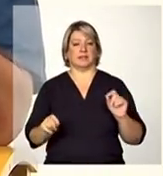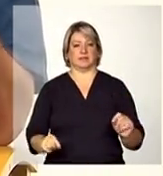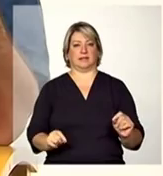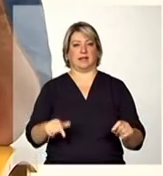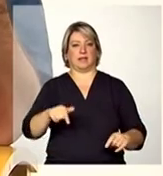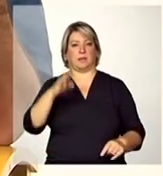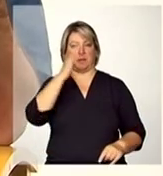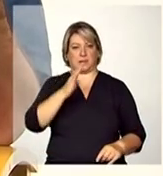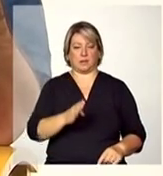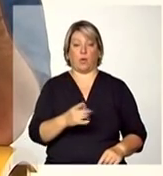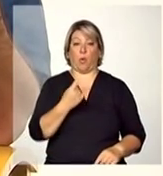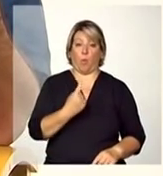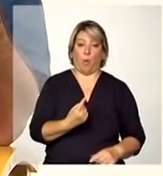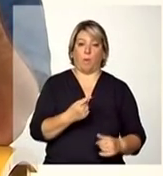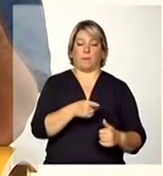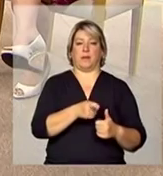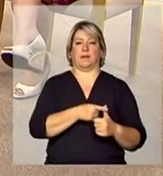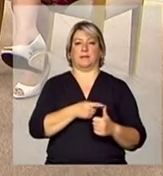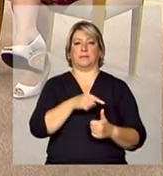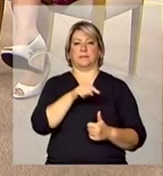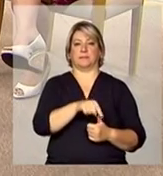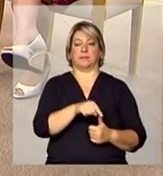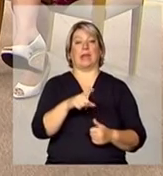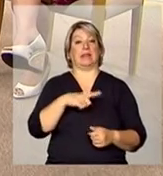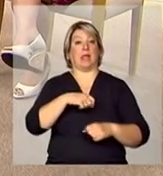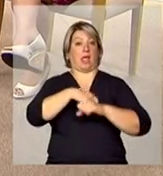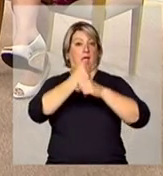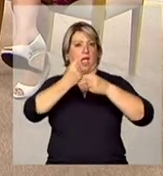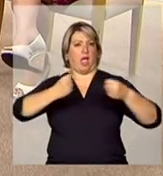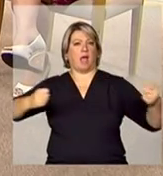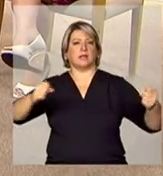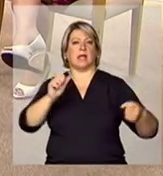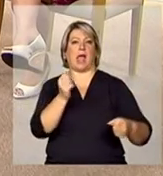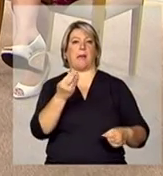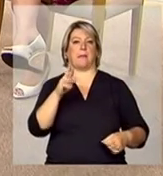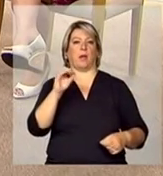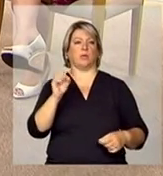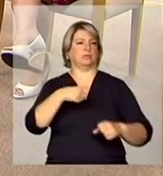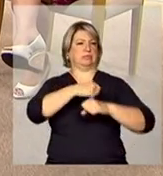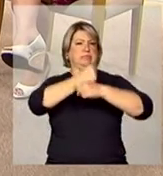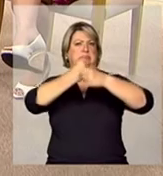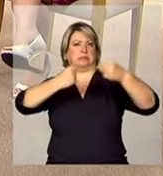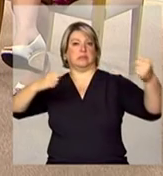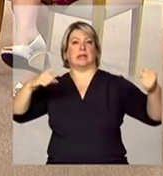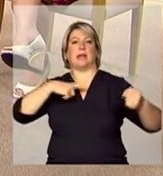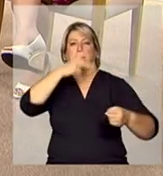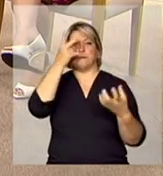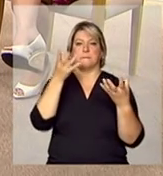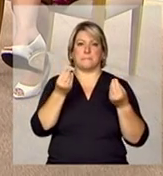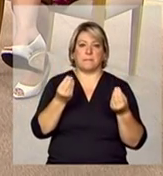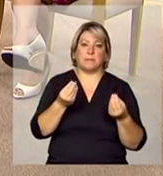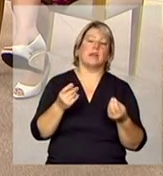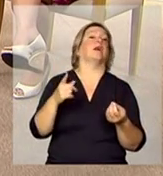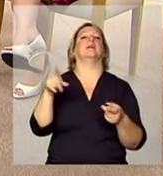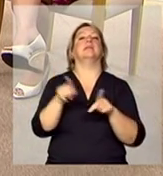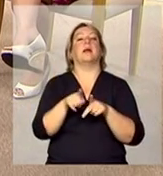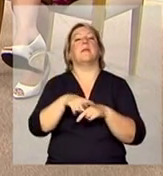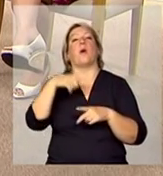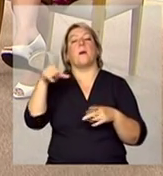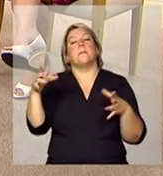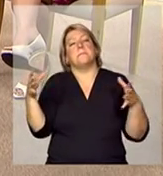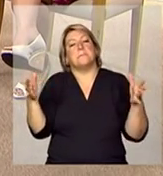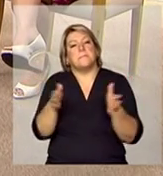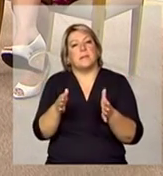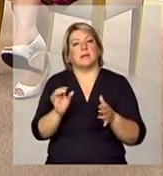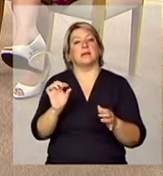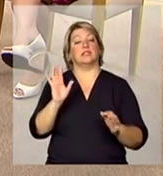no Brasil uma é são grandes instituições que tem várias pessoas e outras são instituições um pouco menores que já estão de alguma